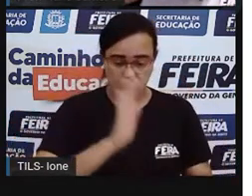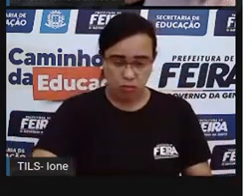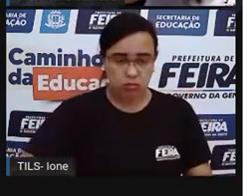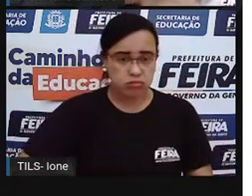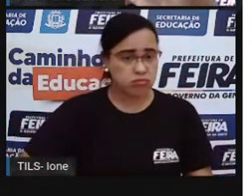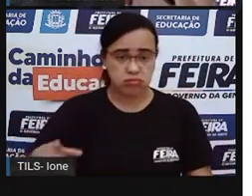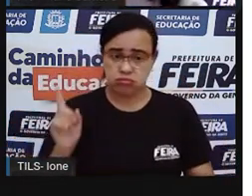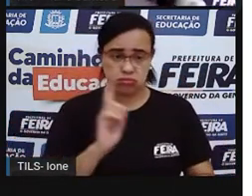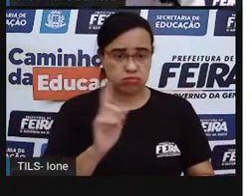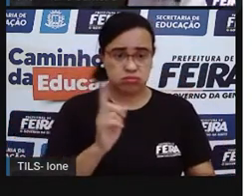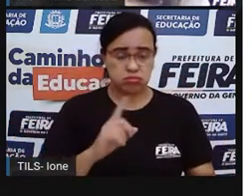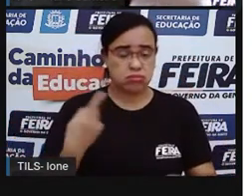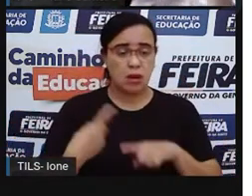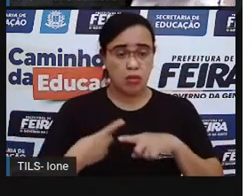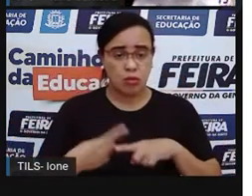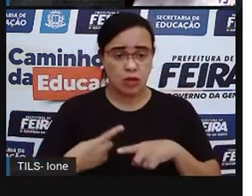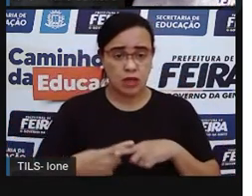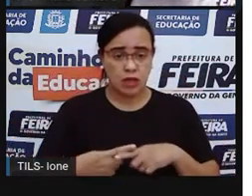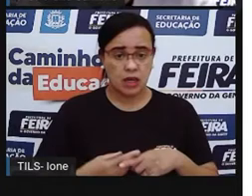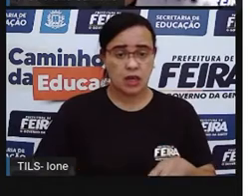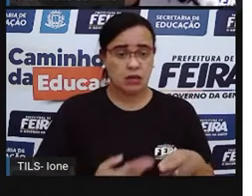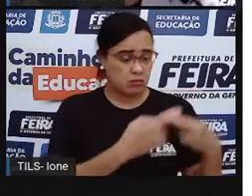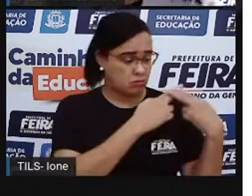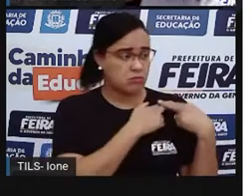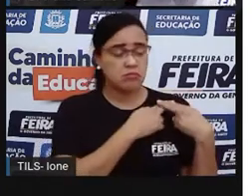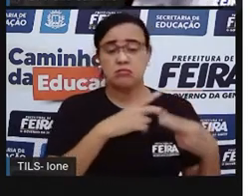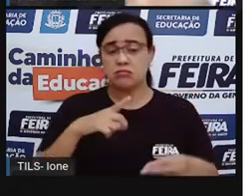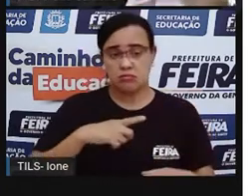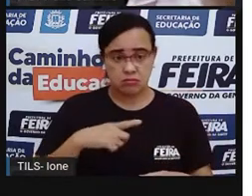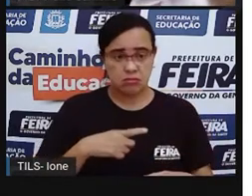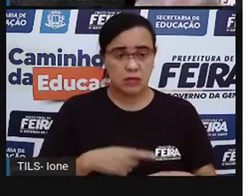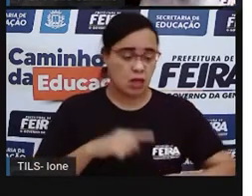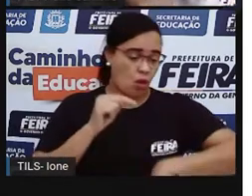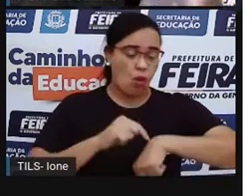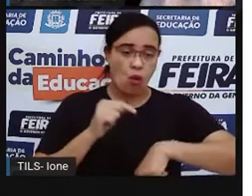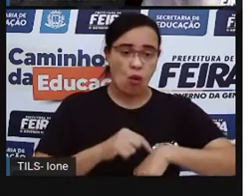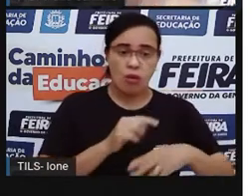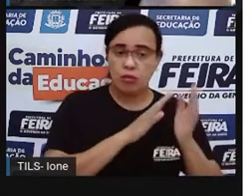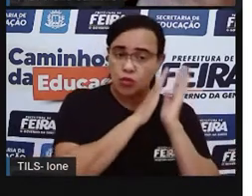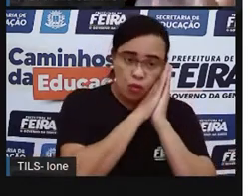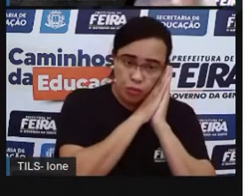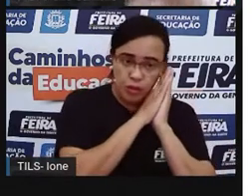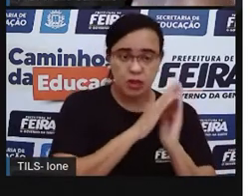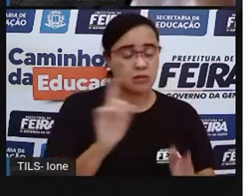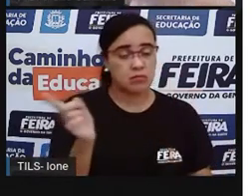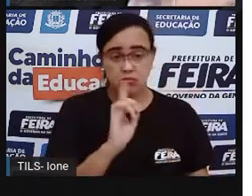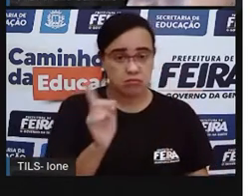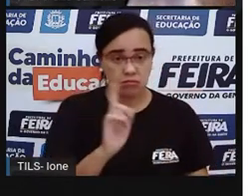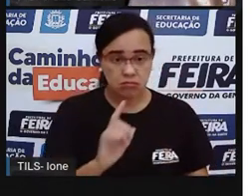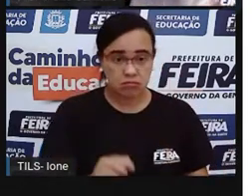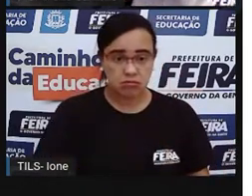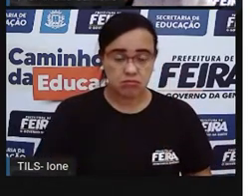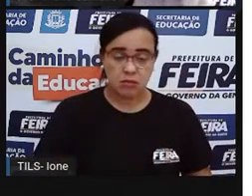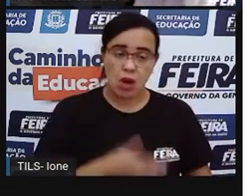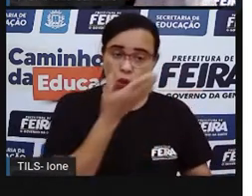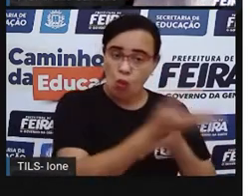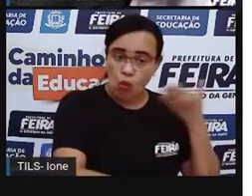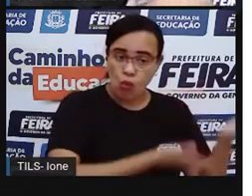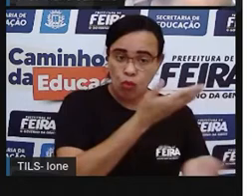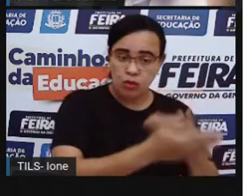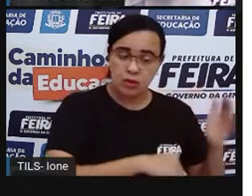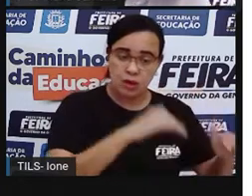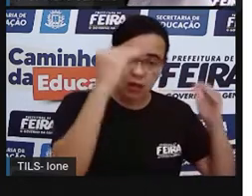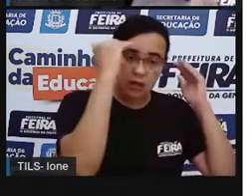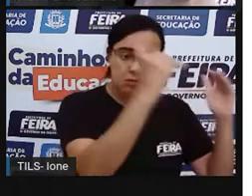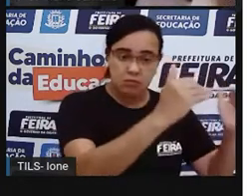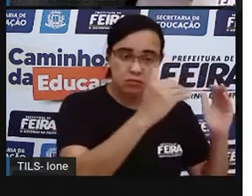horário para dormir, elas podiam dormir a hora que elas quisessem, não tinha a obrigação das pessoas, dos adultos cuidarem delas. Então,